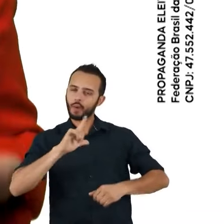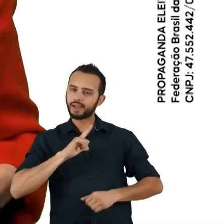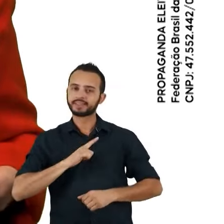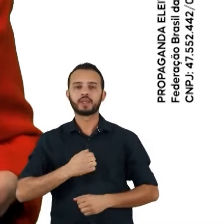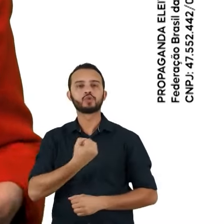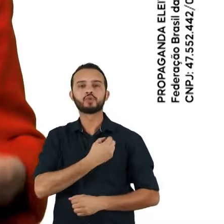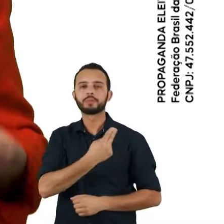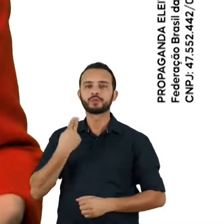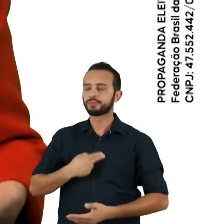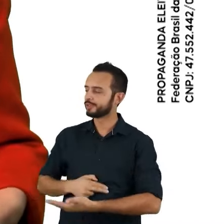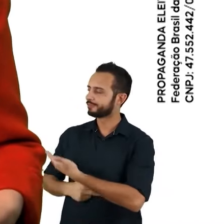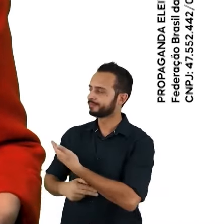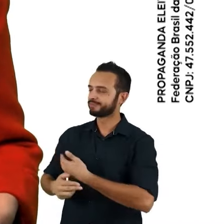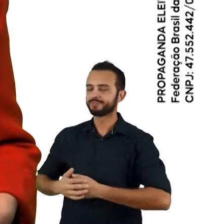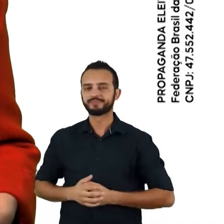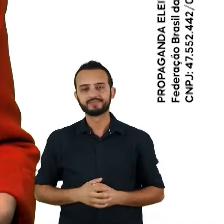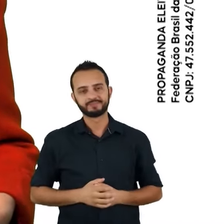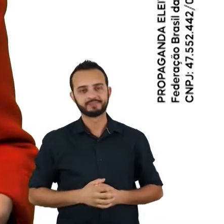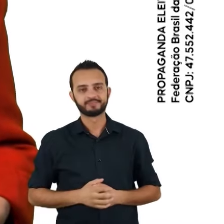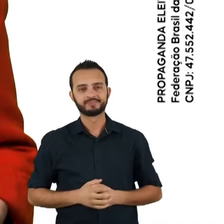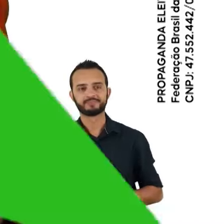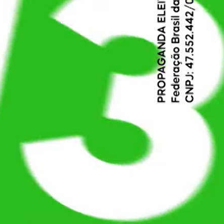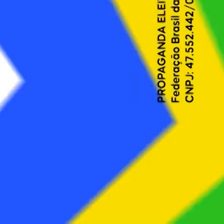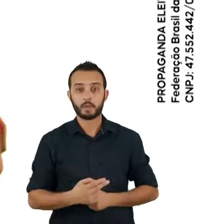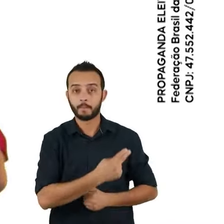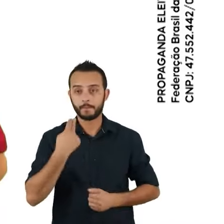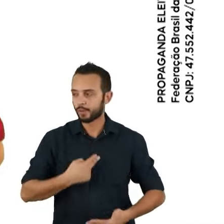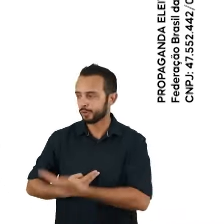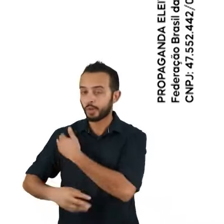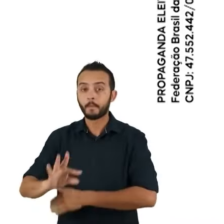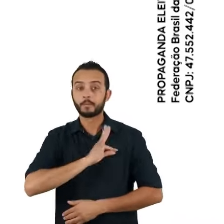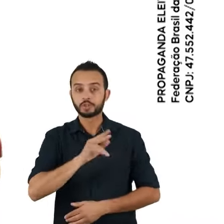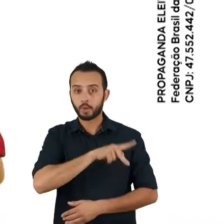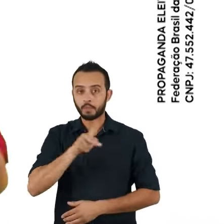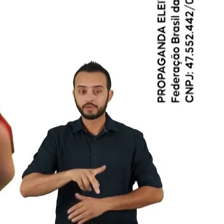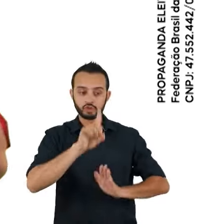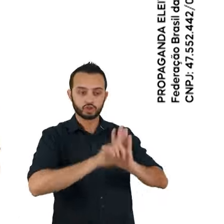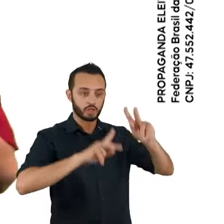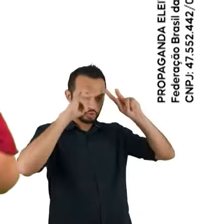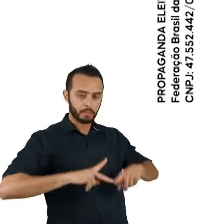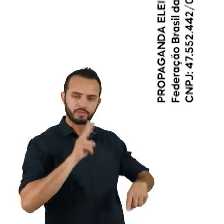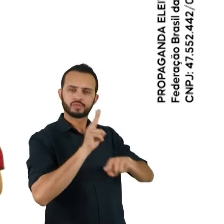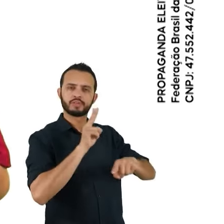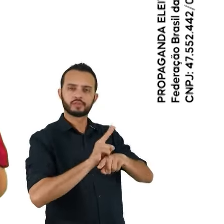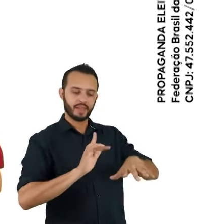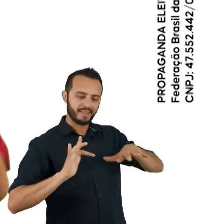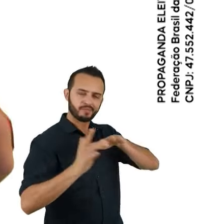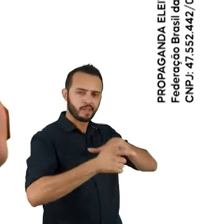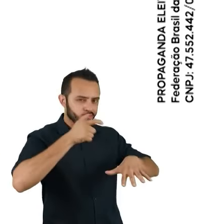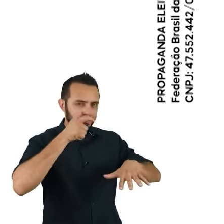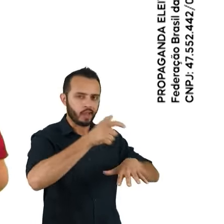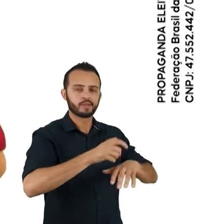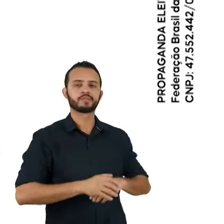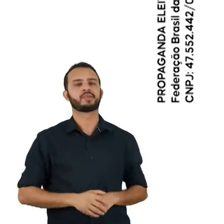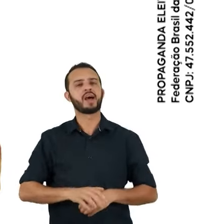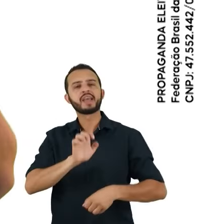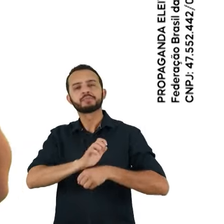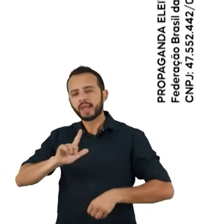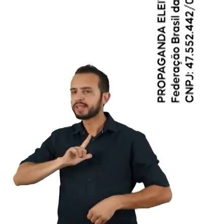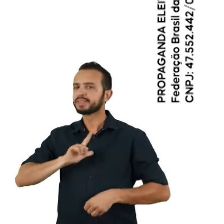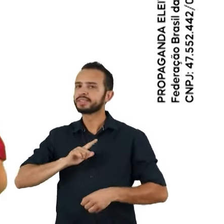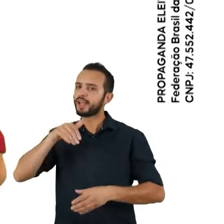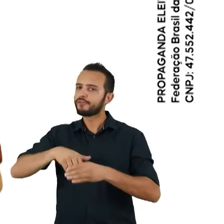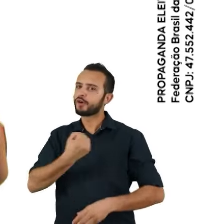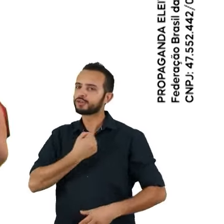aluguel. Isaura Lemos, 6523. Sou Fabrício Rosa, policial, professor e defensor dos direitos humanos. Nos siga nas redes